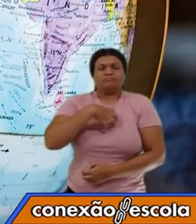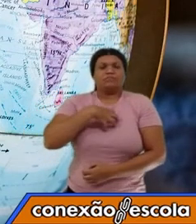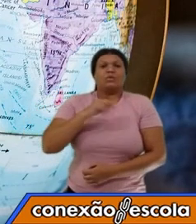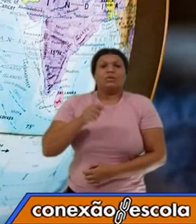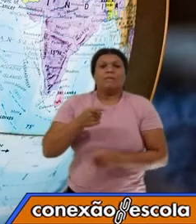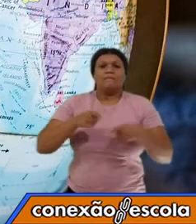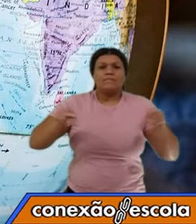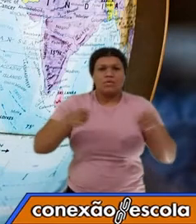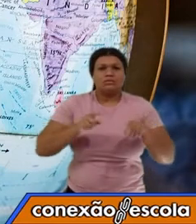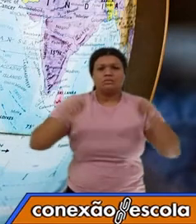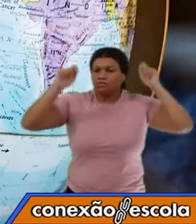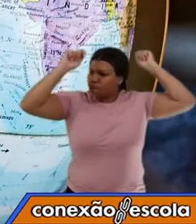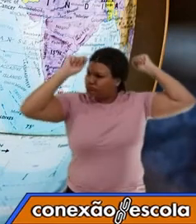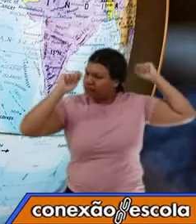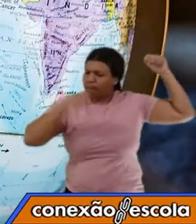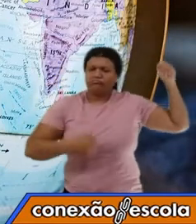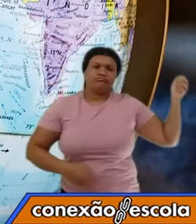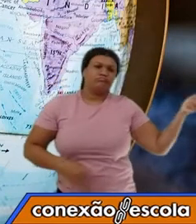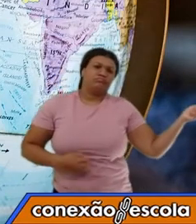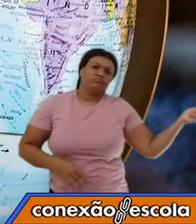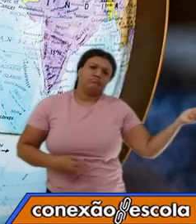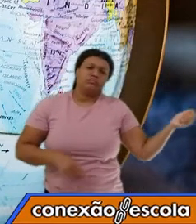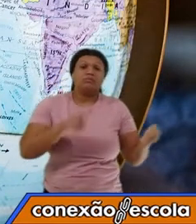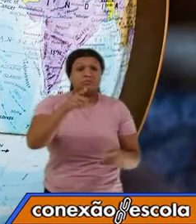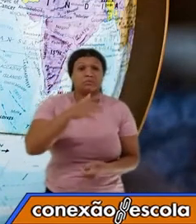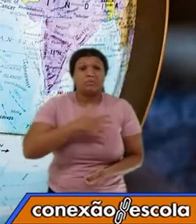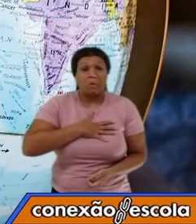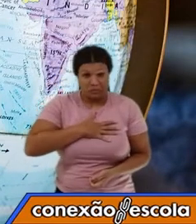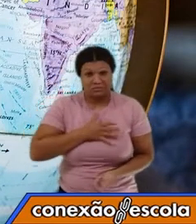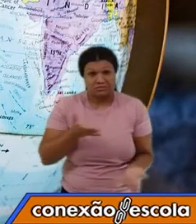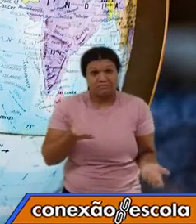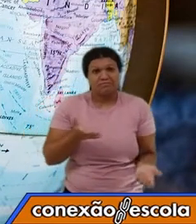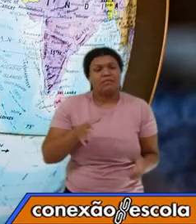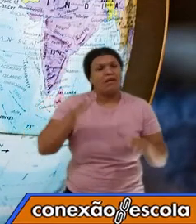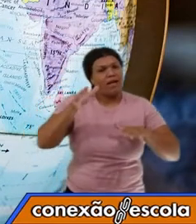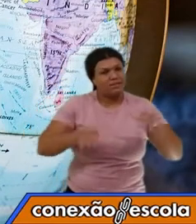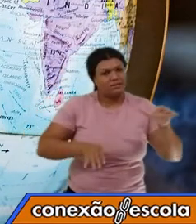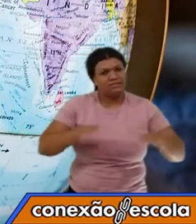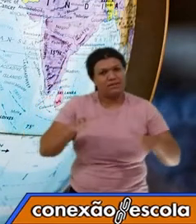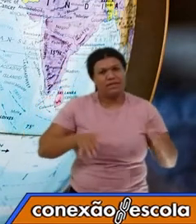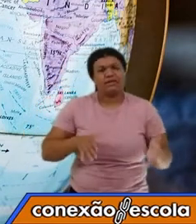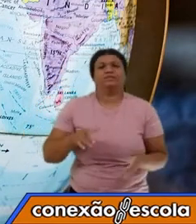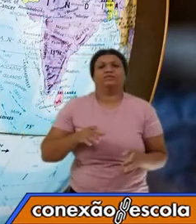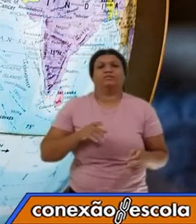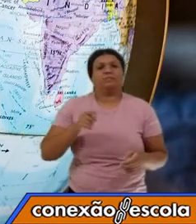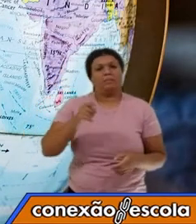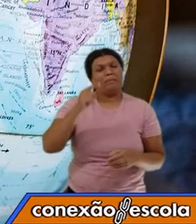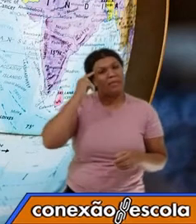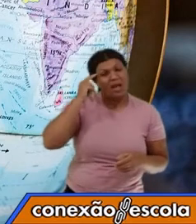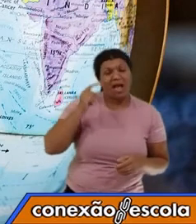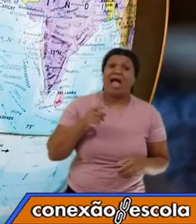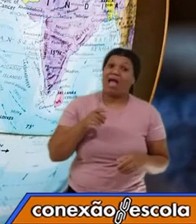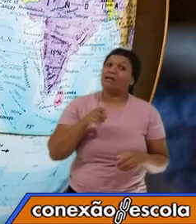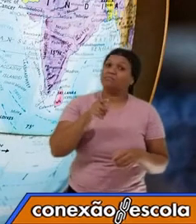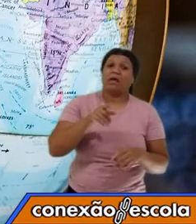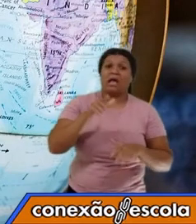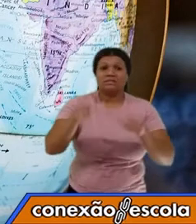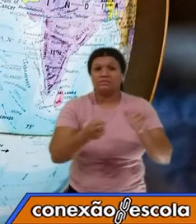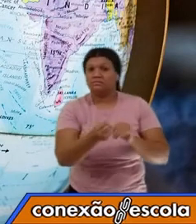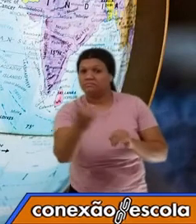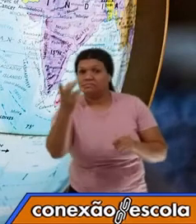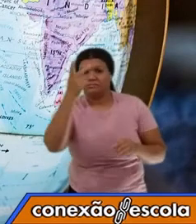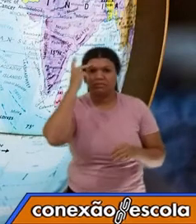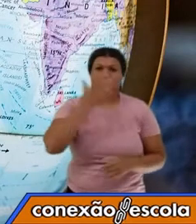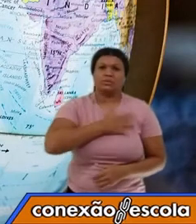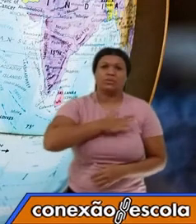curte um sertanejo. Mas se nós saímos de Goiás, nem todos curtem o sertanejo. É